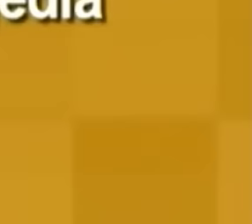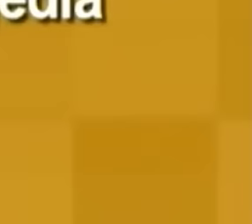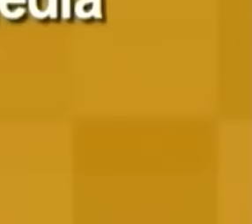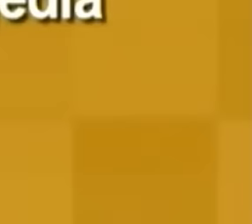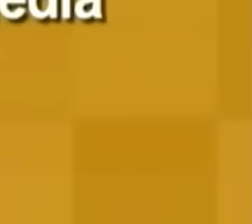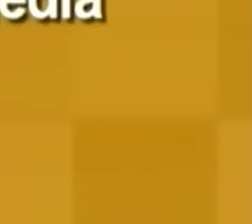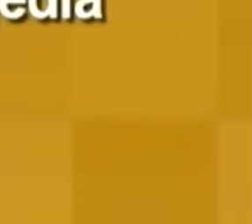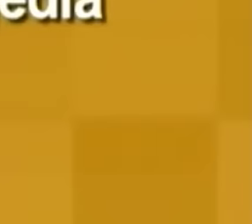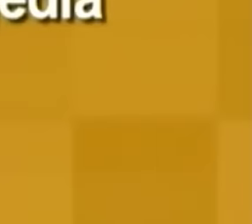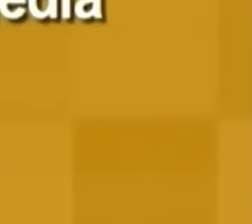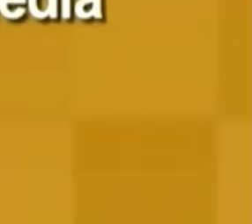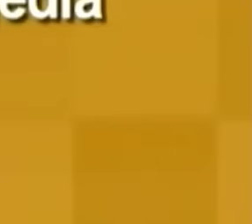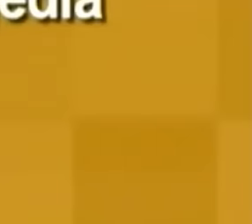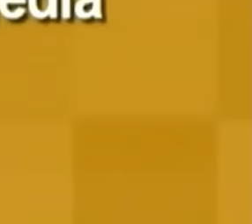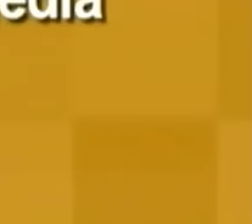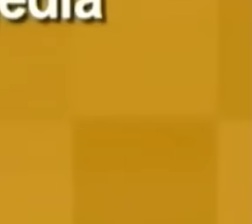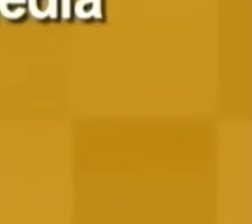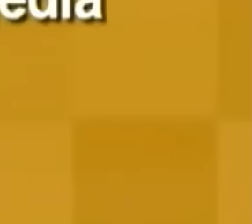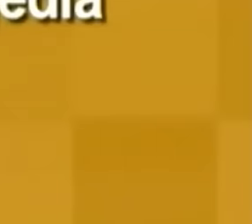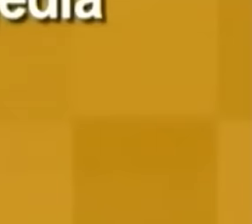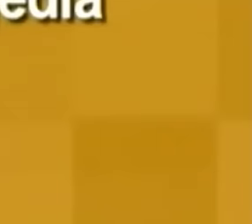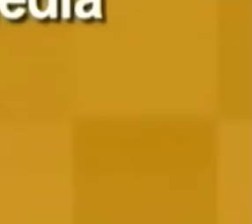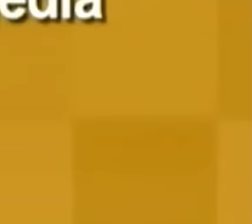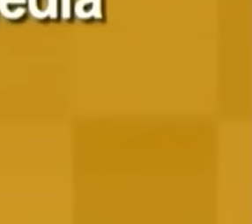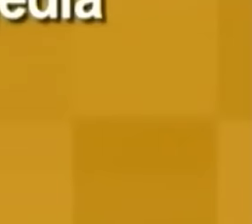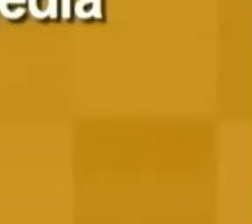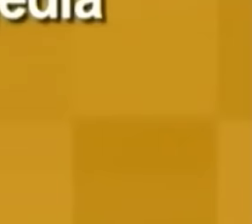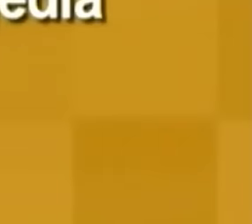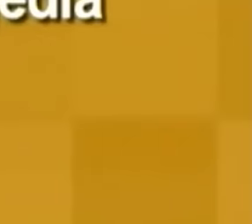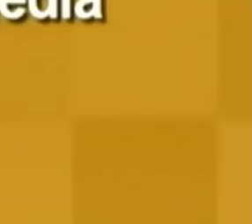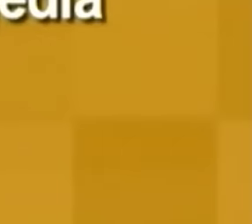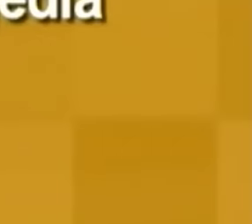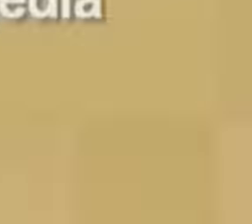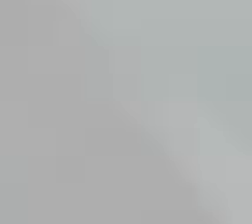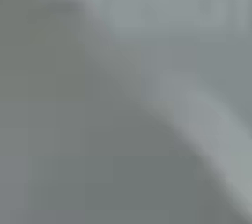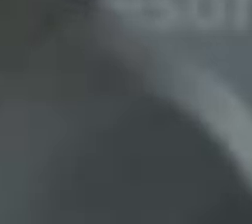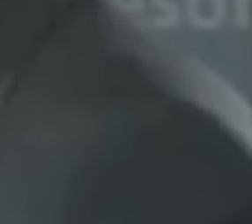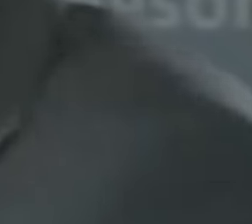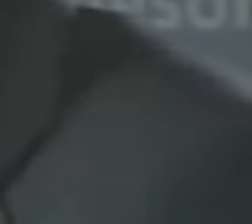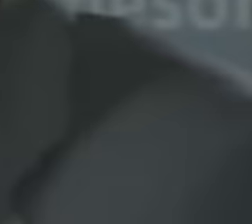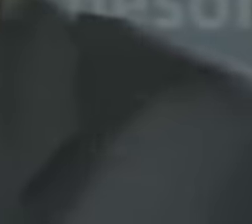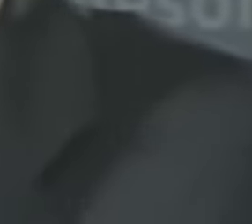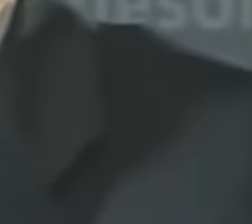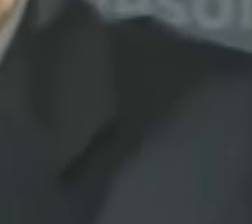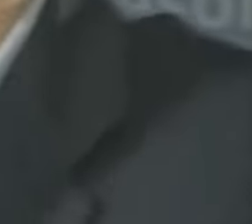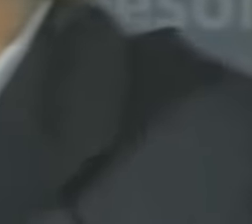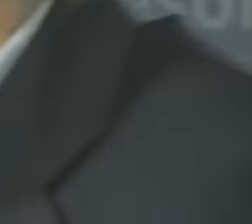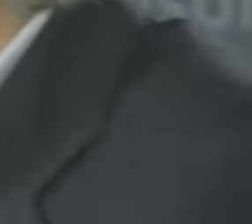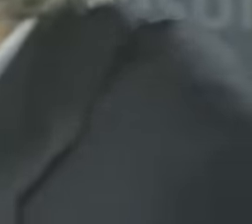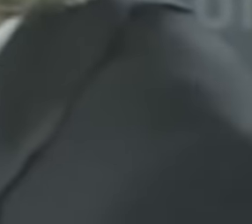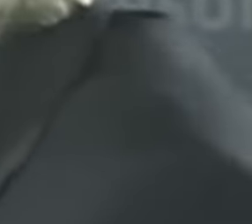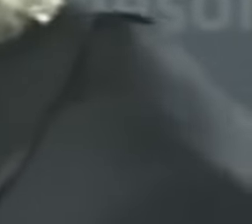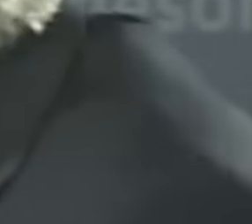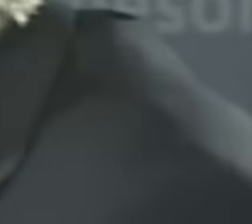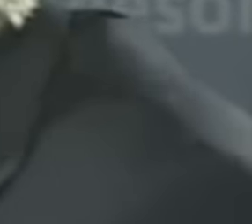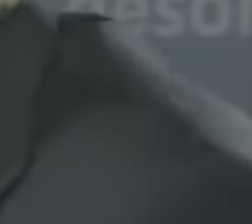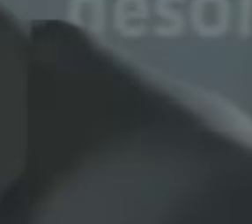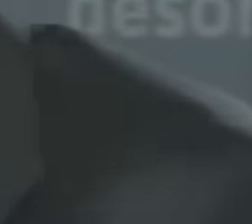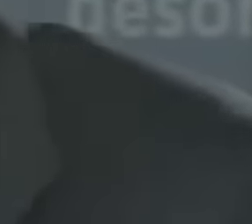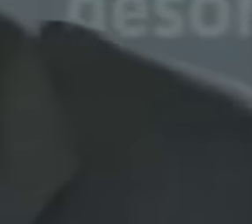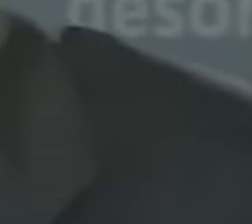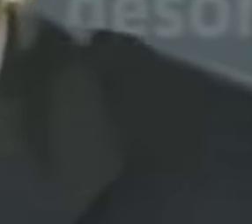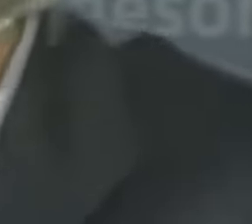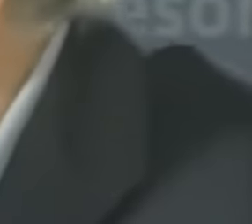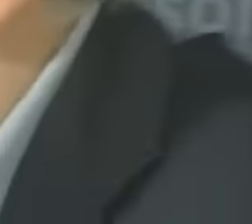esta iminência de tragédia é uma sensação tão ruim tão ruim que as pessoas às vezes preferem abrir mão daquela